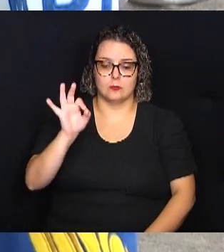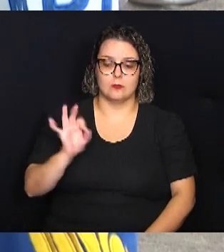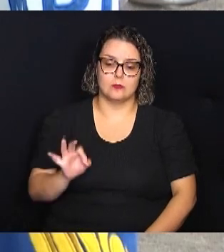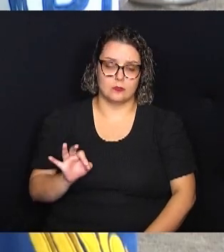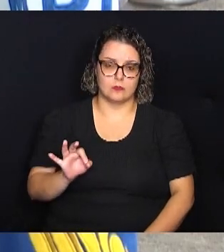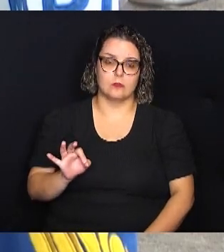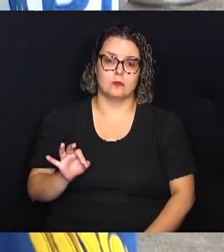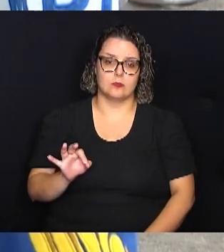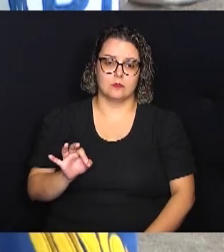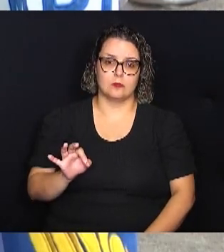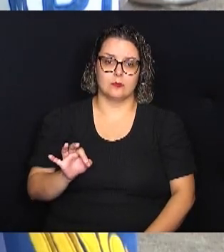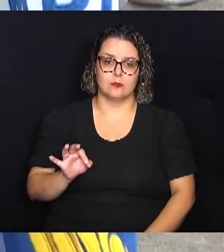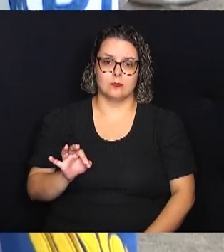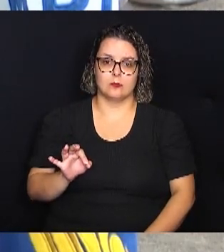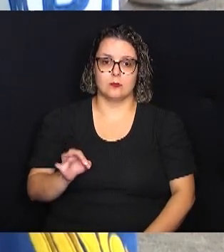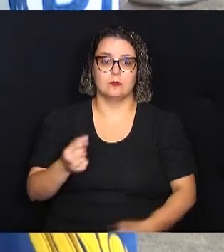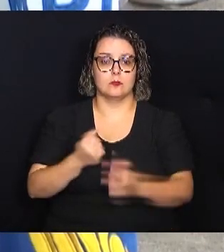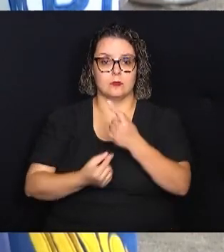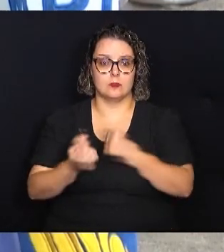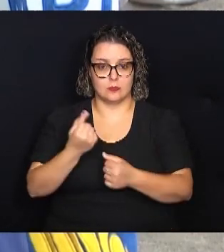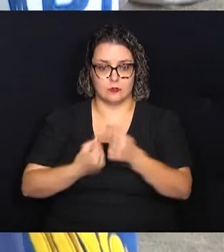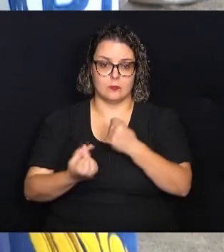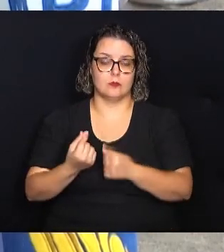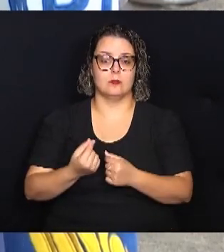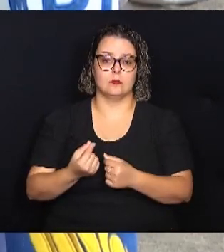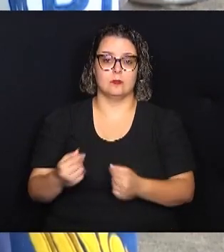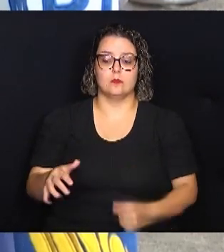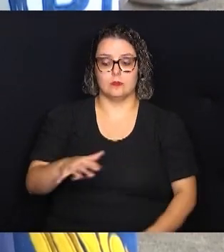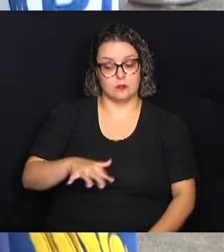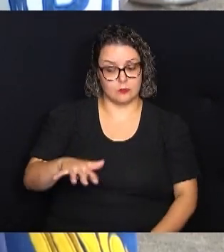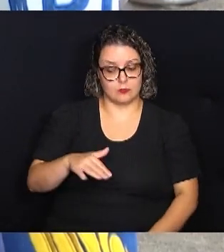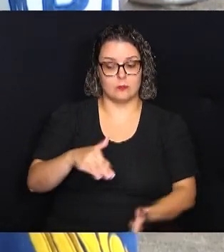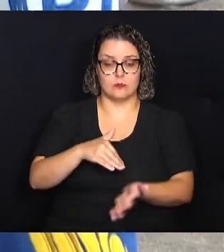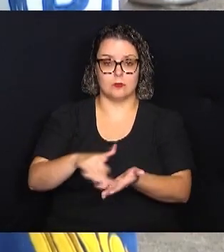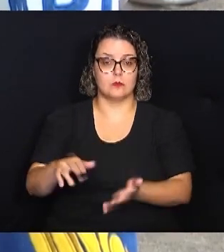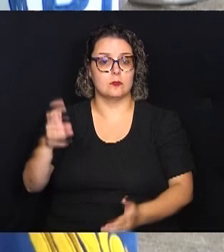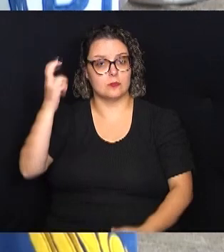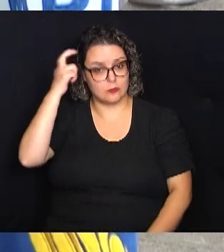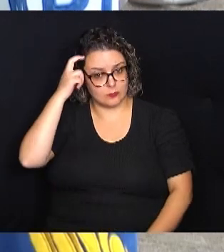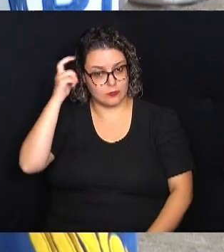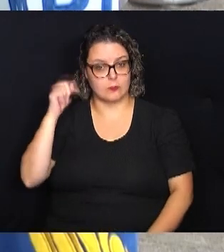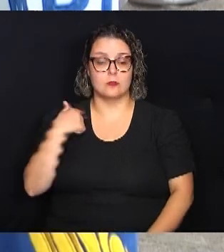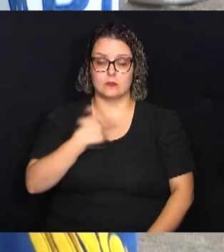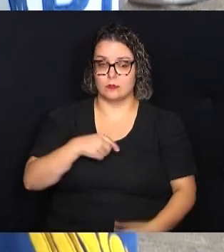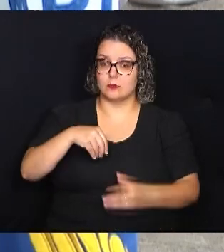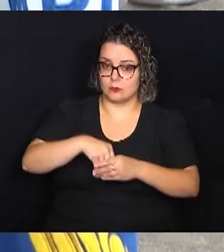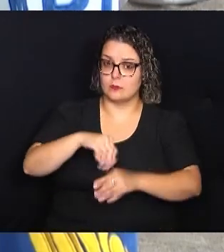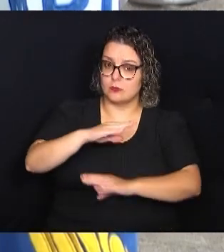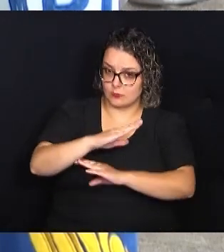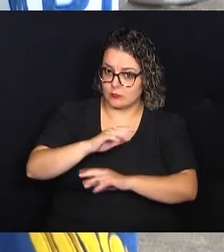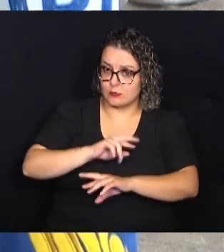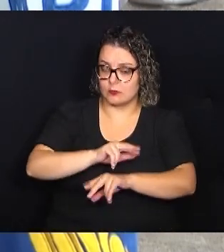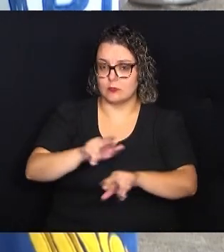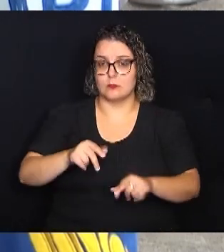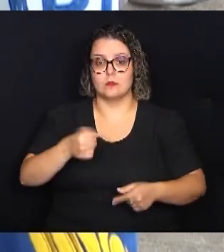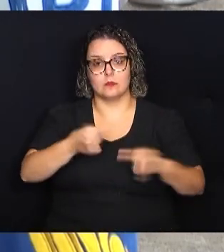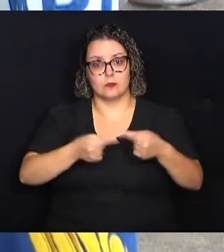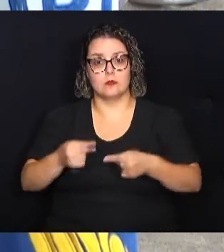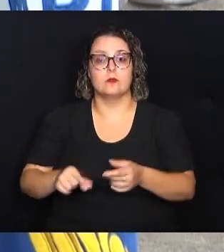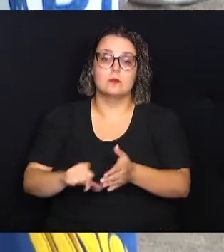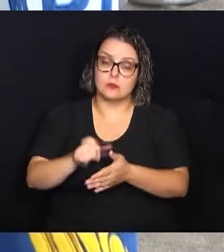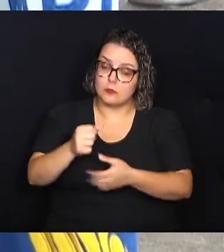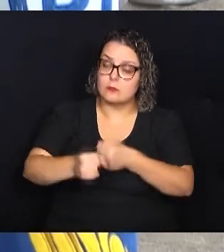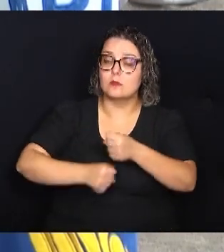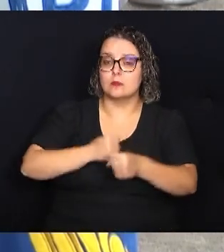orçamento da pasta da cultura. Então, a gente na casa aqui passamos por várias discussões, porque é o primeiro ano